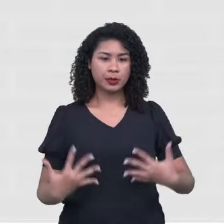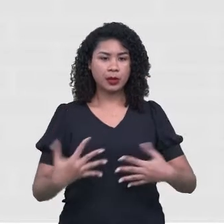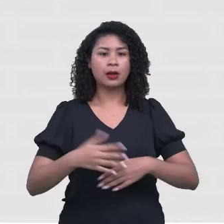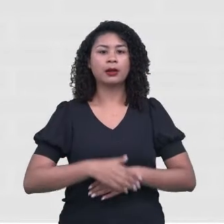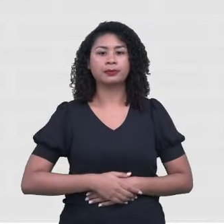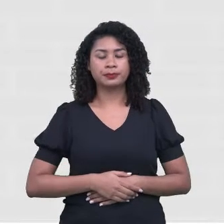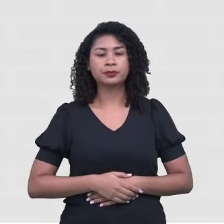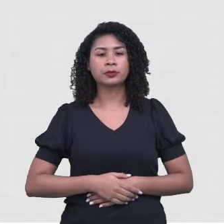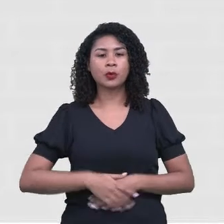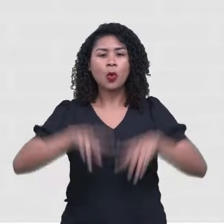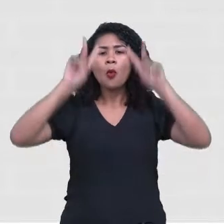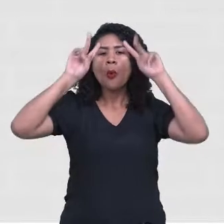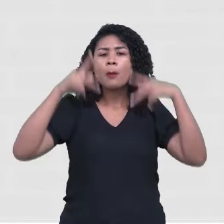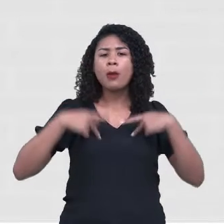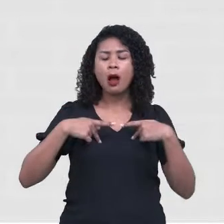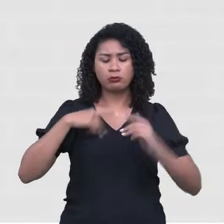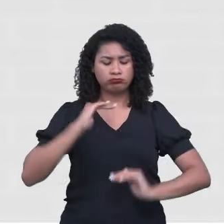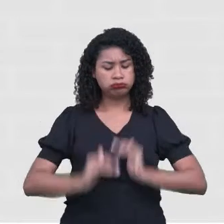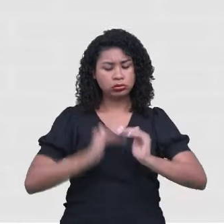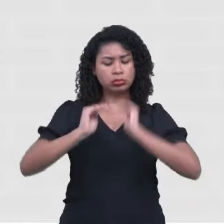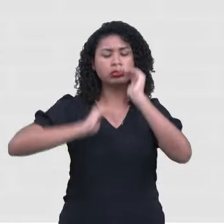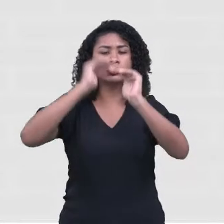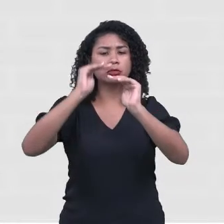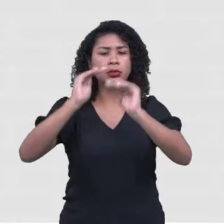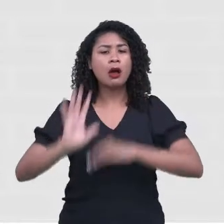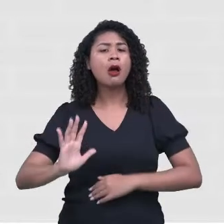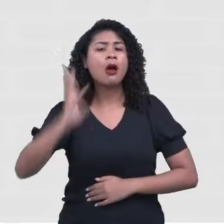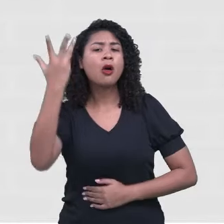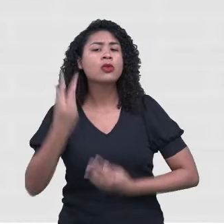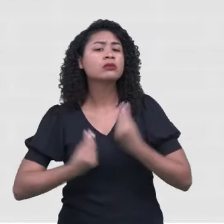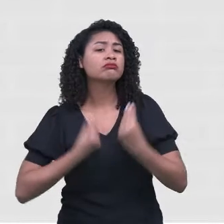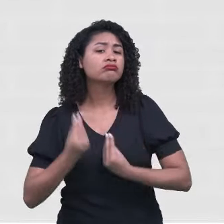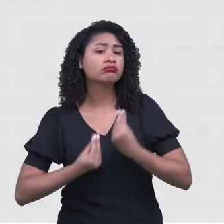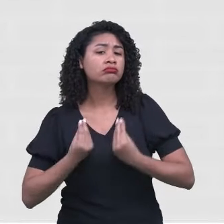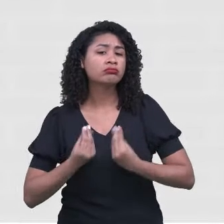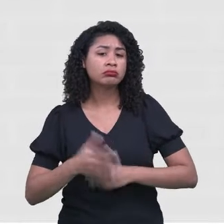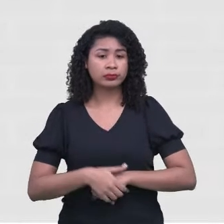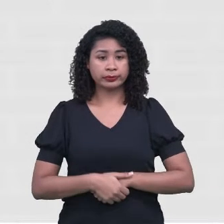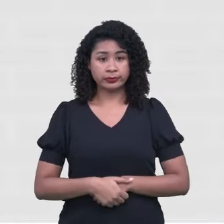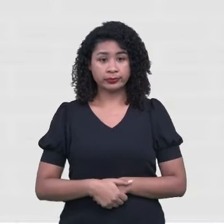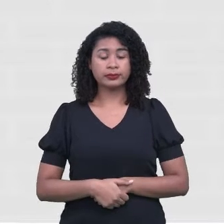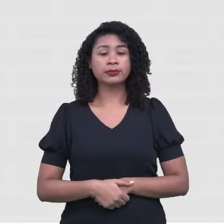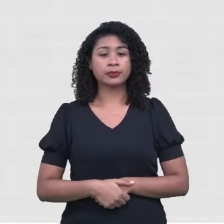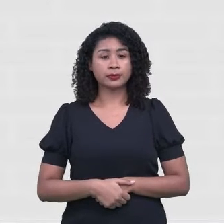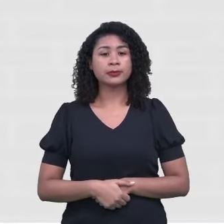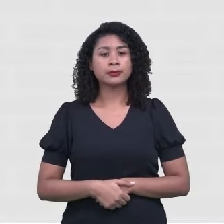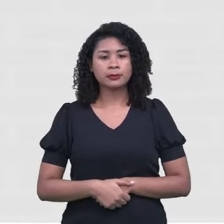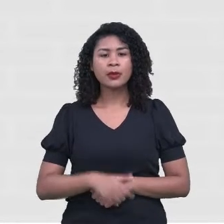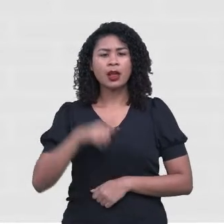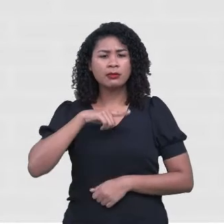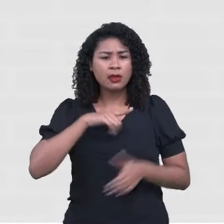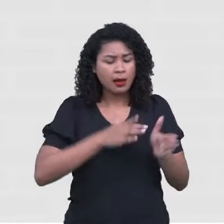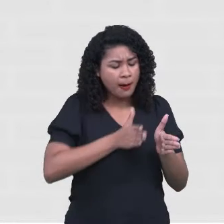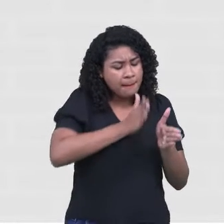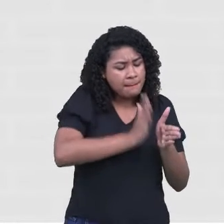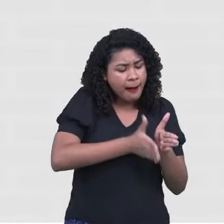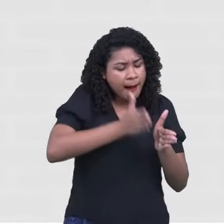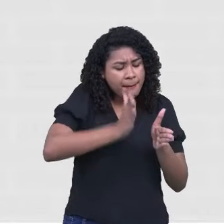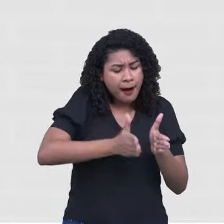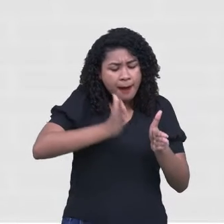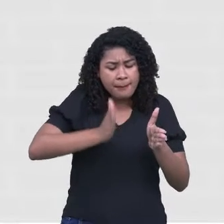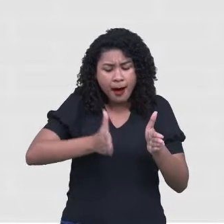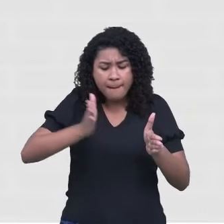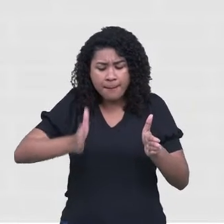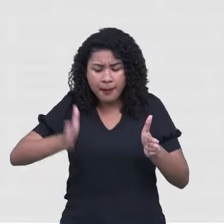humano. Como isso acontece? O desenvolvimento humano. O passo a passo, eu enquanto